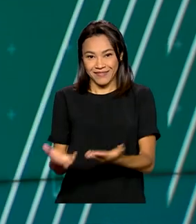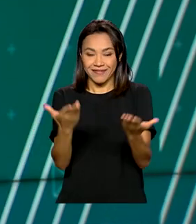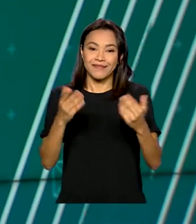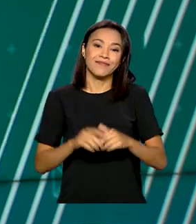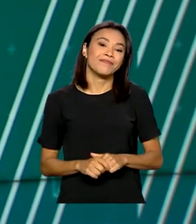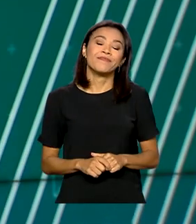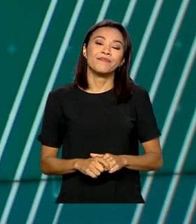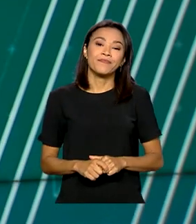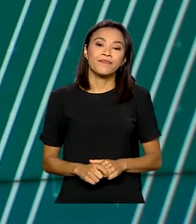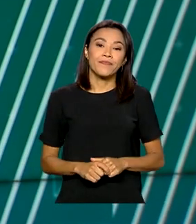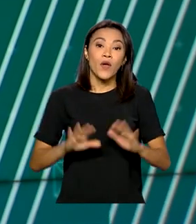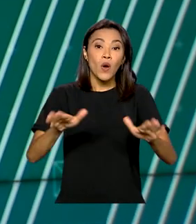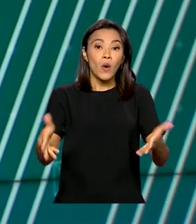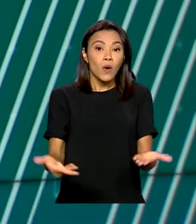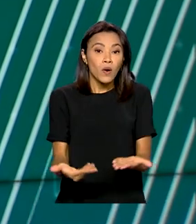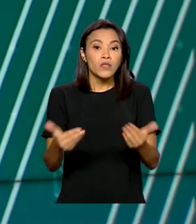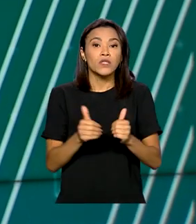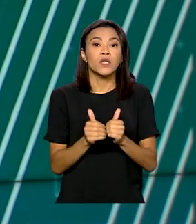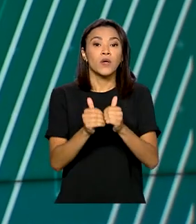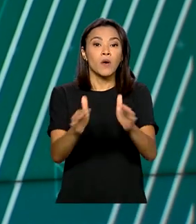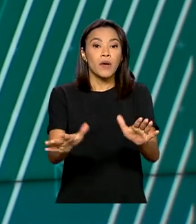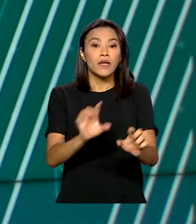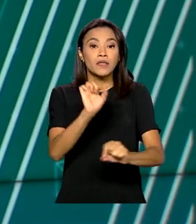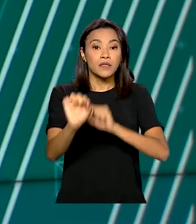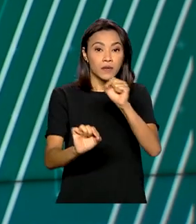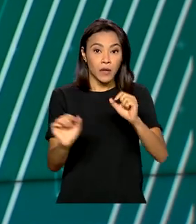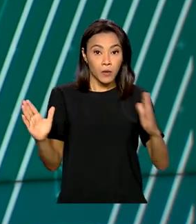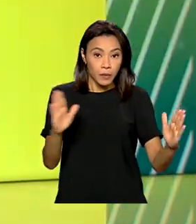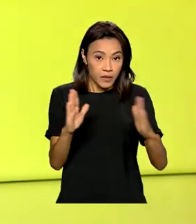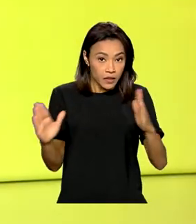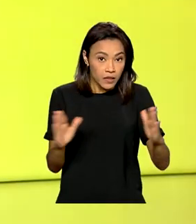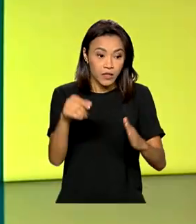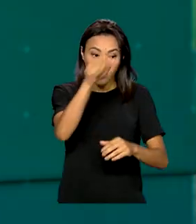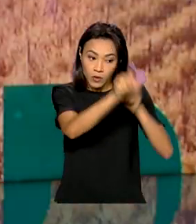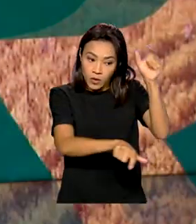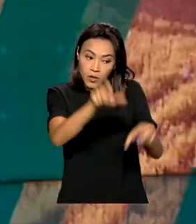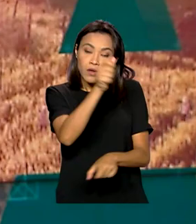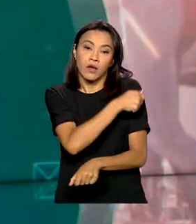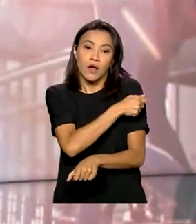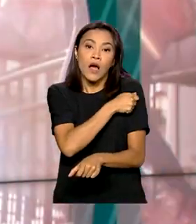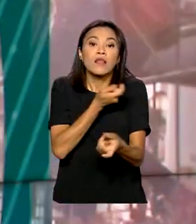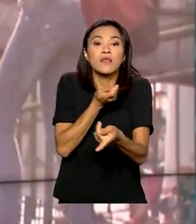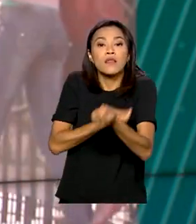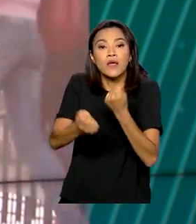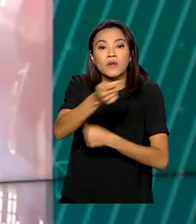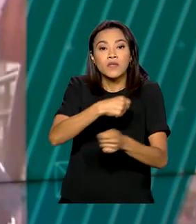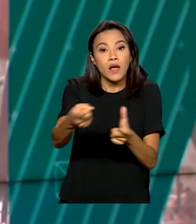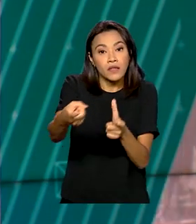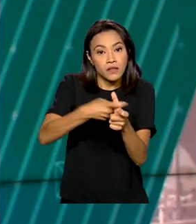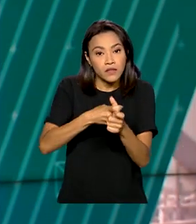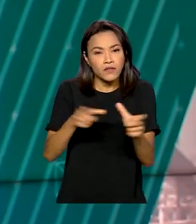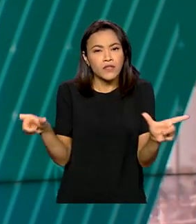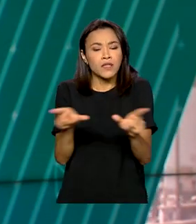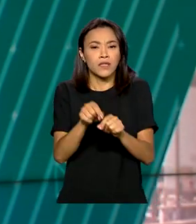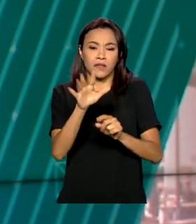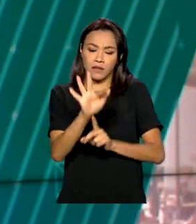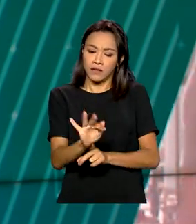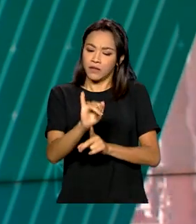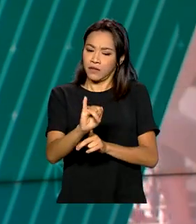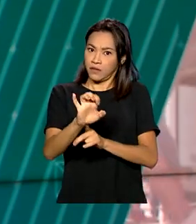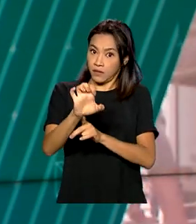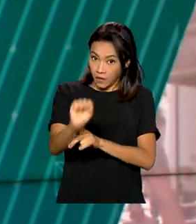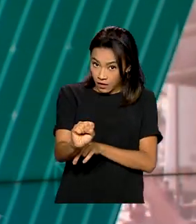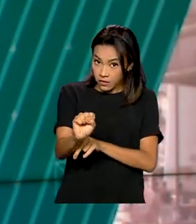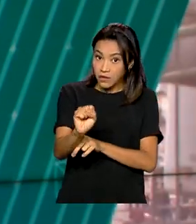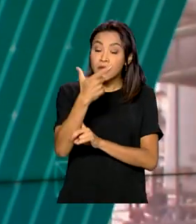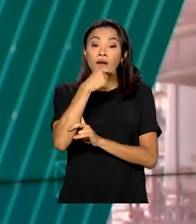E começa hoje o prazo para estudantes renegociarem as dívidas do FIES, o Fundo de Financiamento Estudantil.